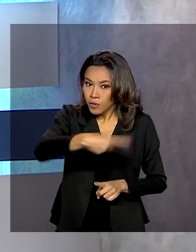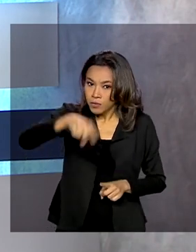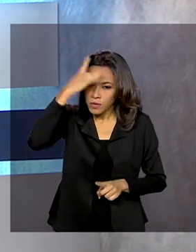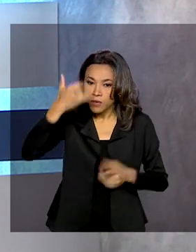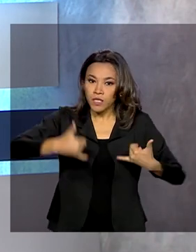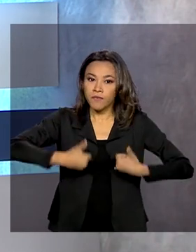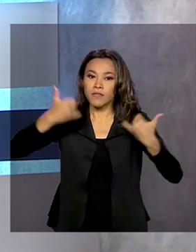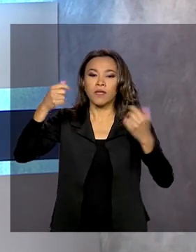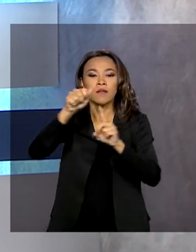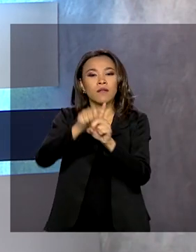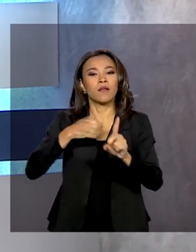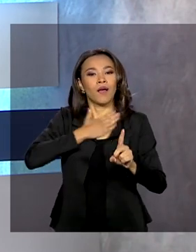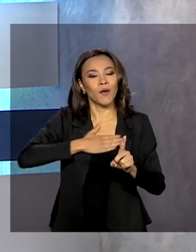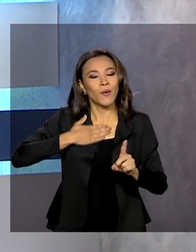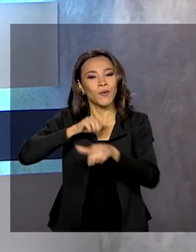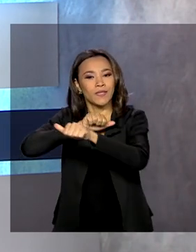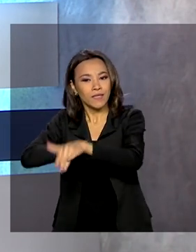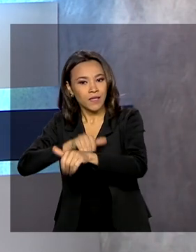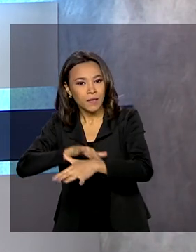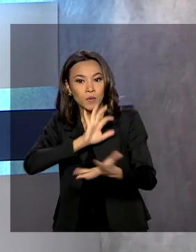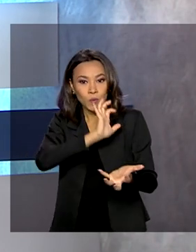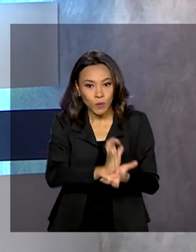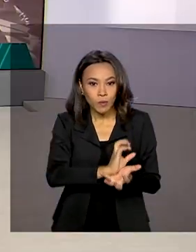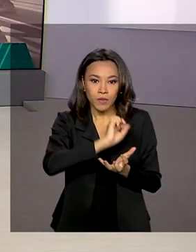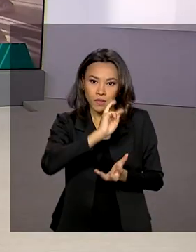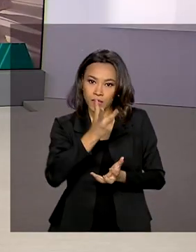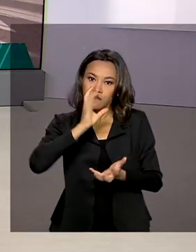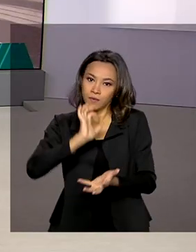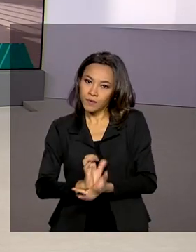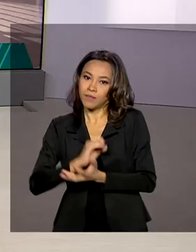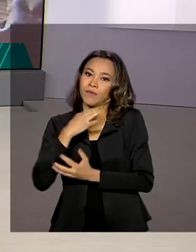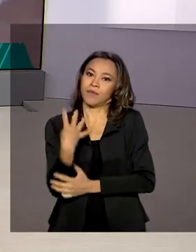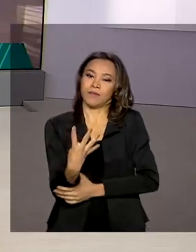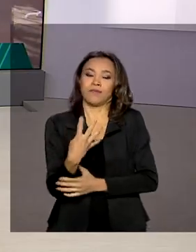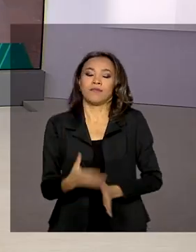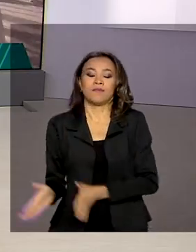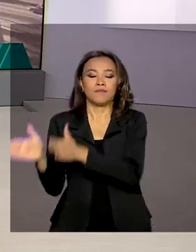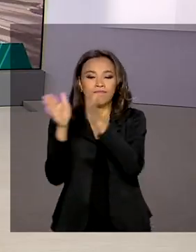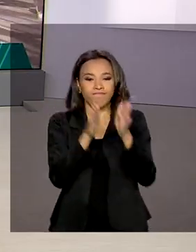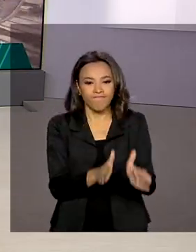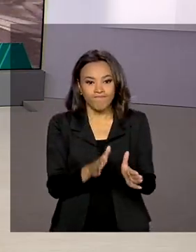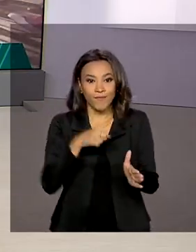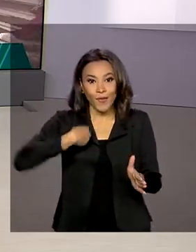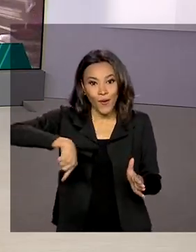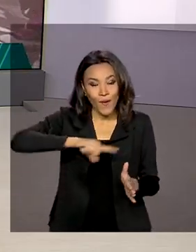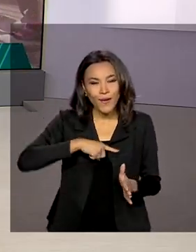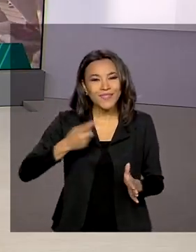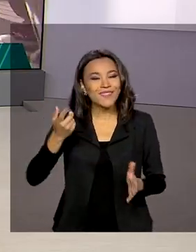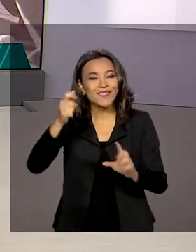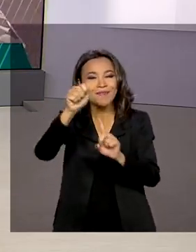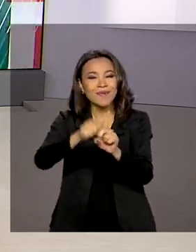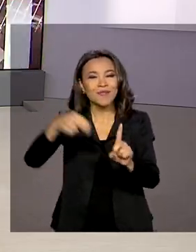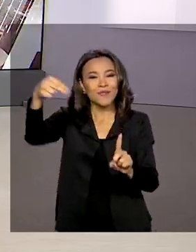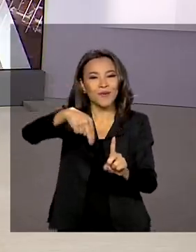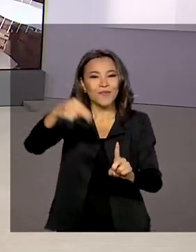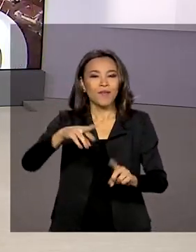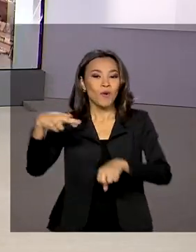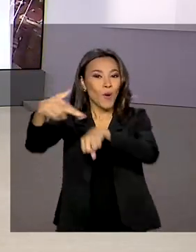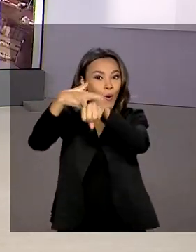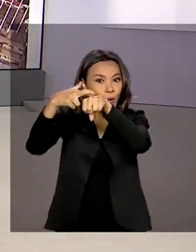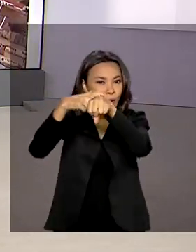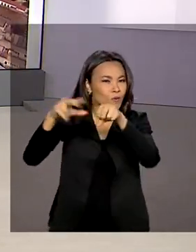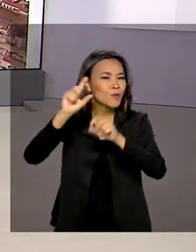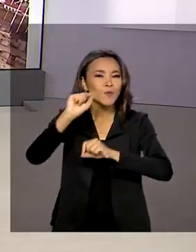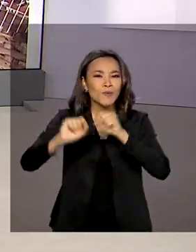setembro, que fazem parte dos ciclos 3 e 4. Estamos no novembro roxo, mês de atenção e prevenção da